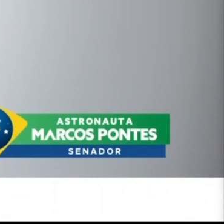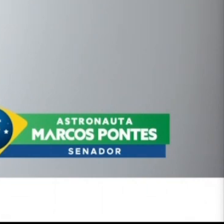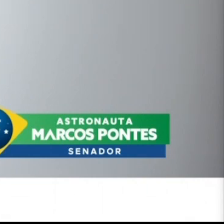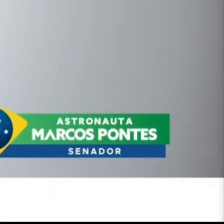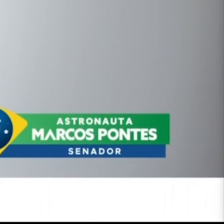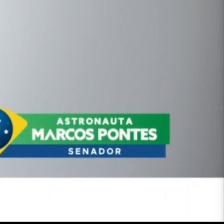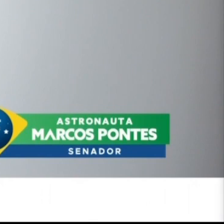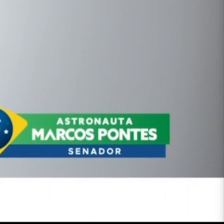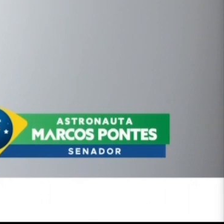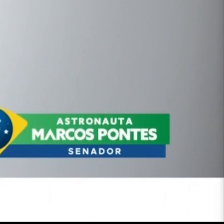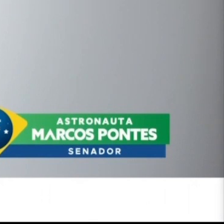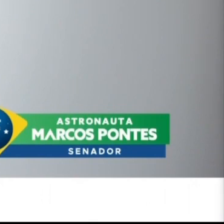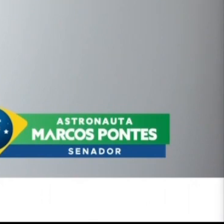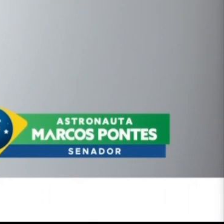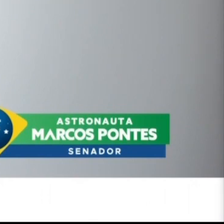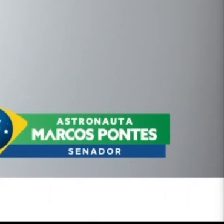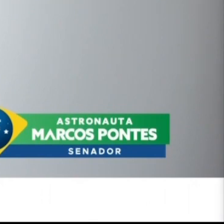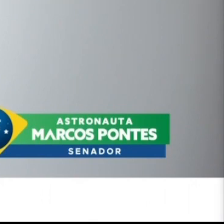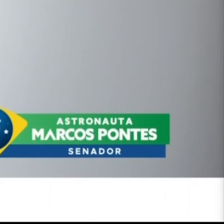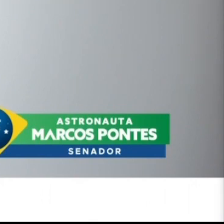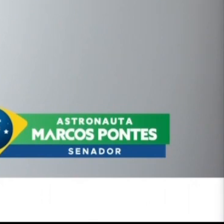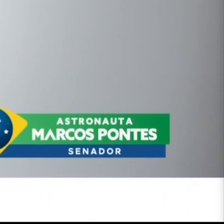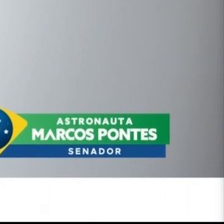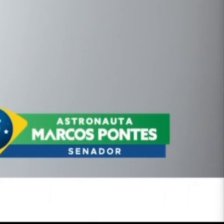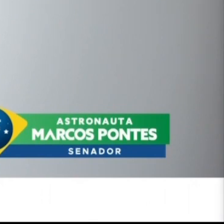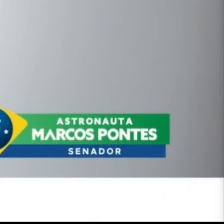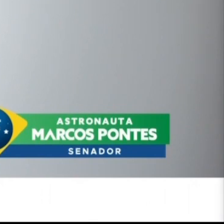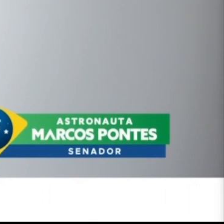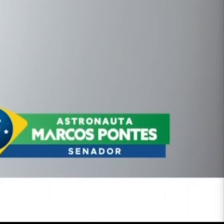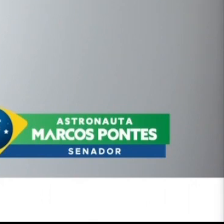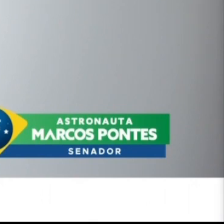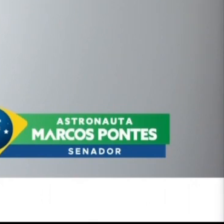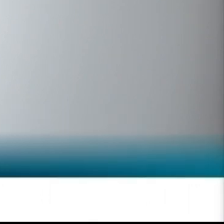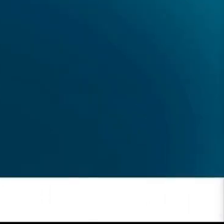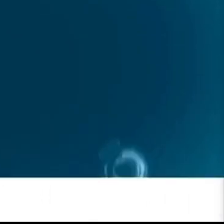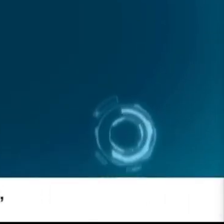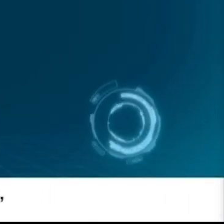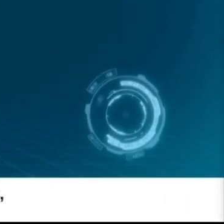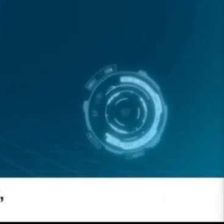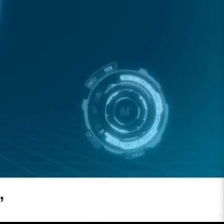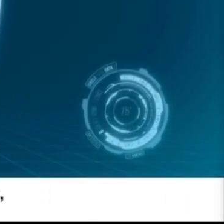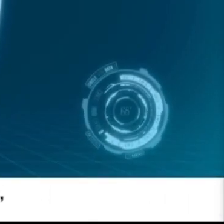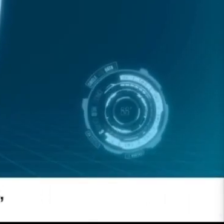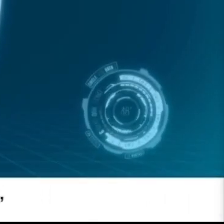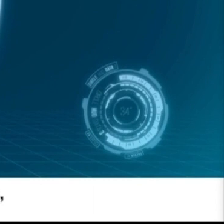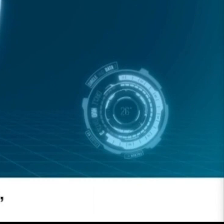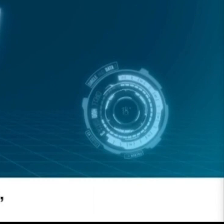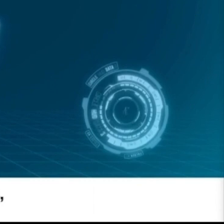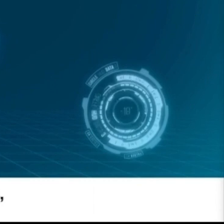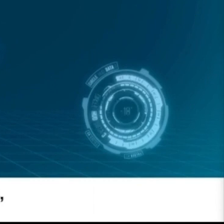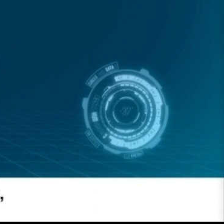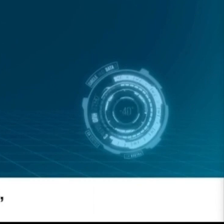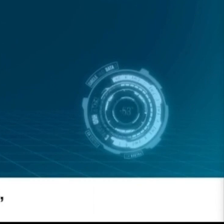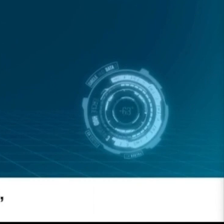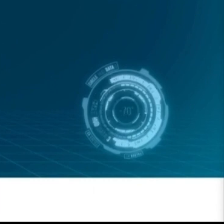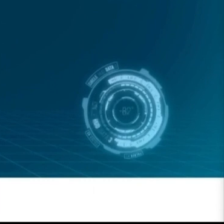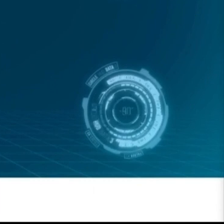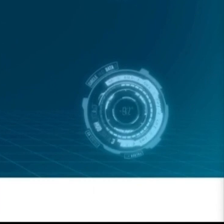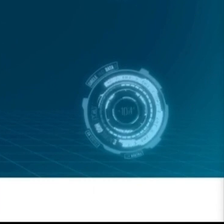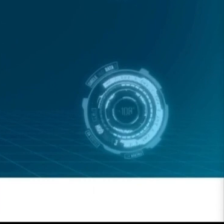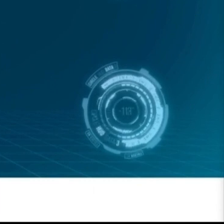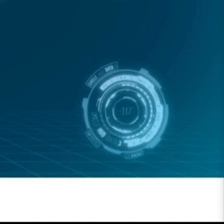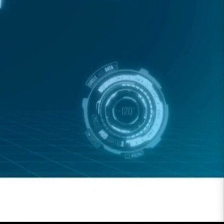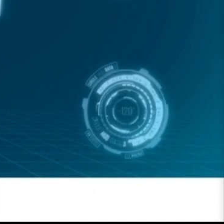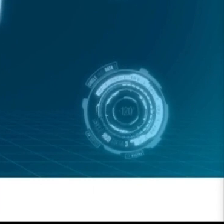investimento. Principalmente na medicina, na saúde das pessoas. Veja, uma pessoa com um problema de rins